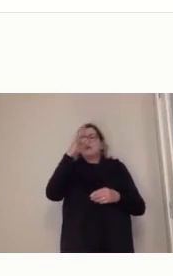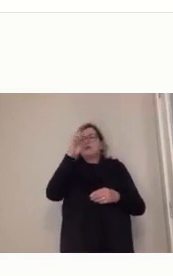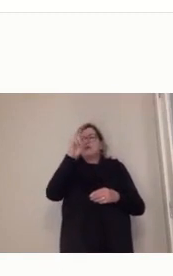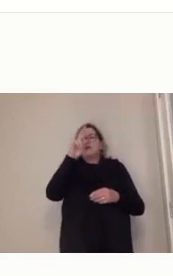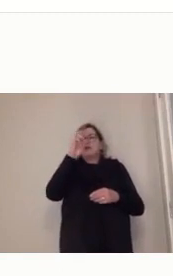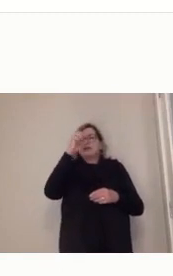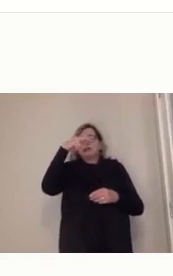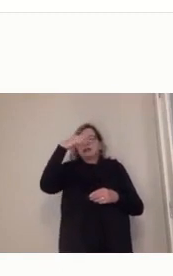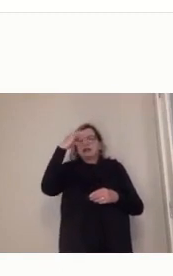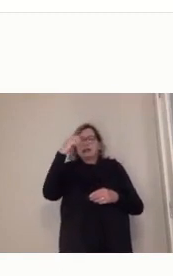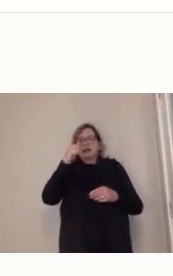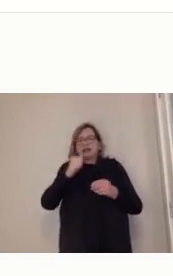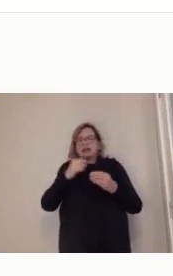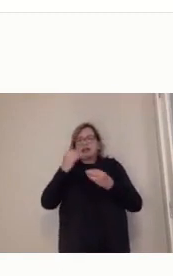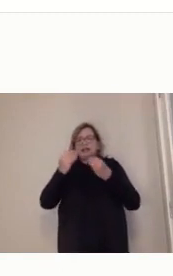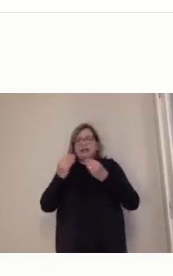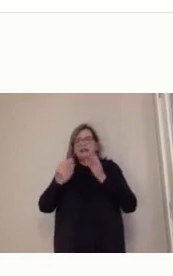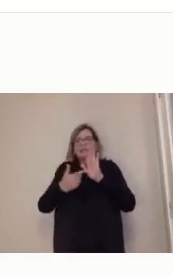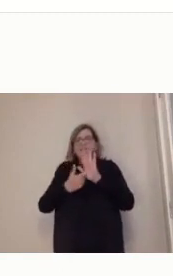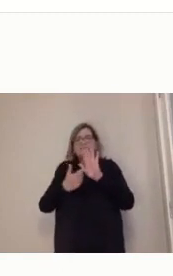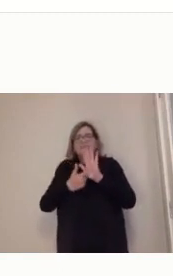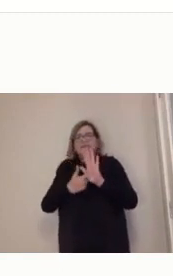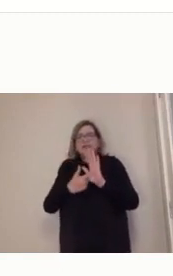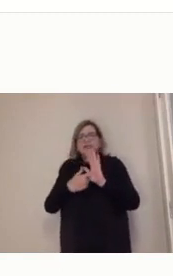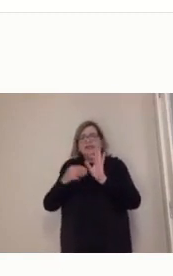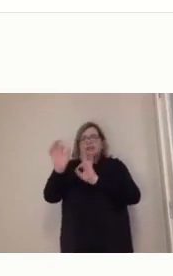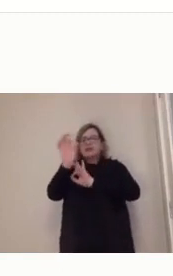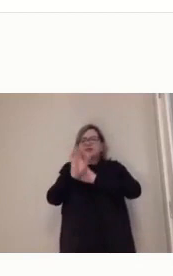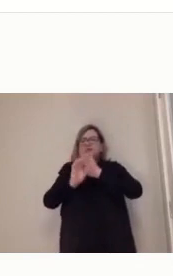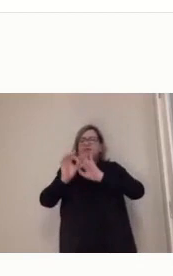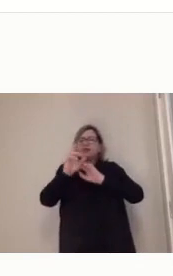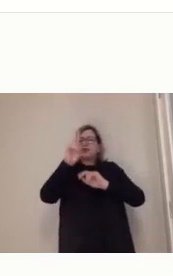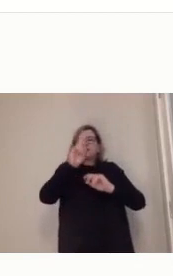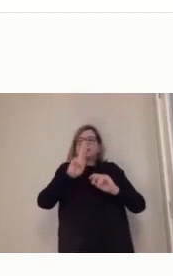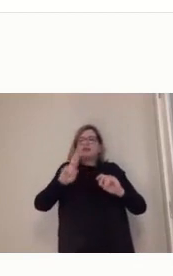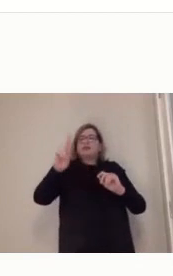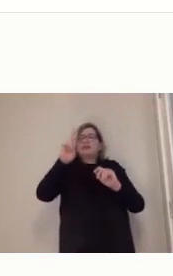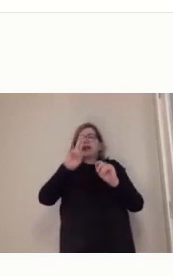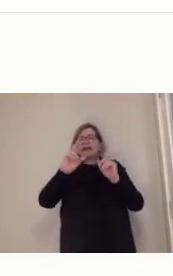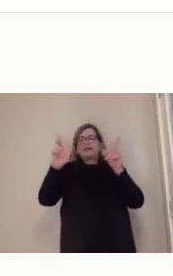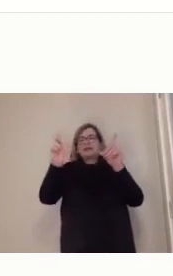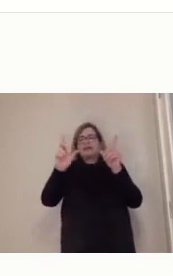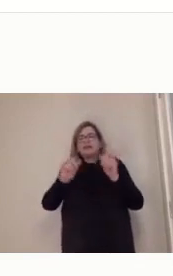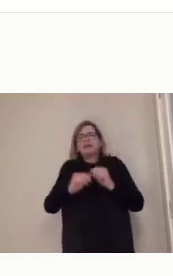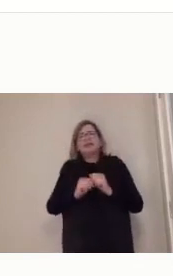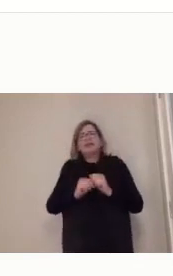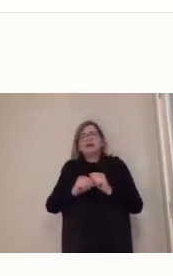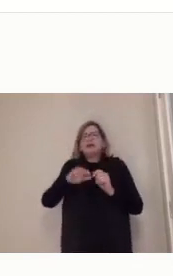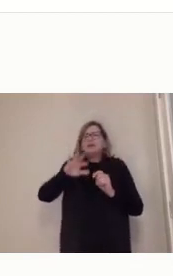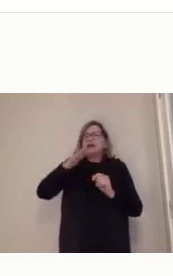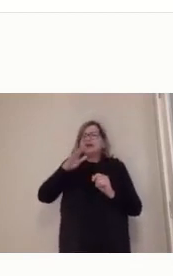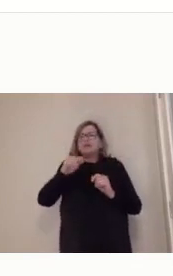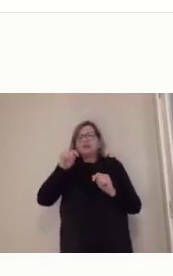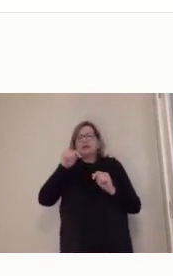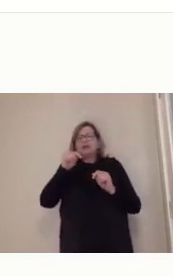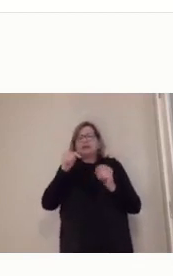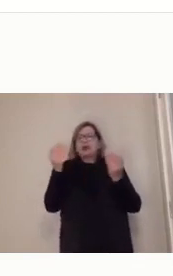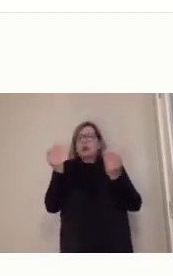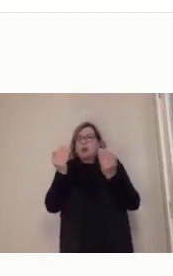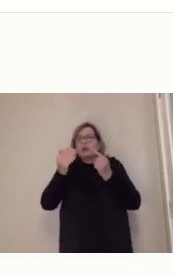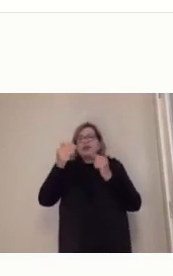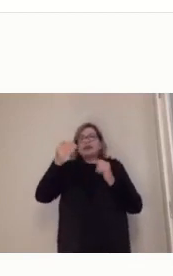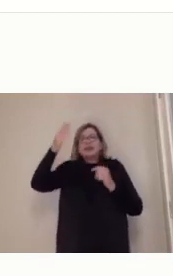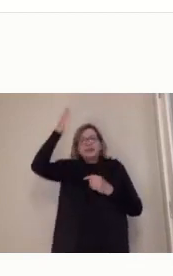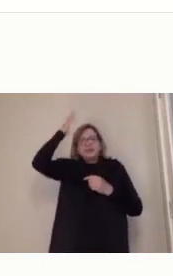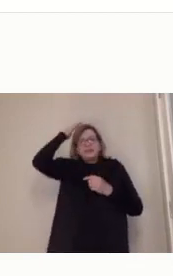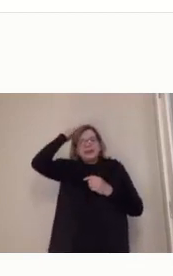a aula Paraná, ela acontece, né? Num canal de TV, né? Então, a gente tinha esse consórcio para